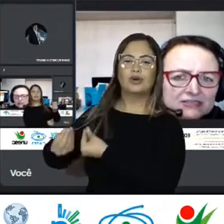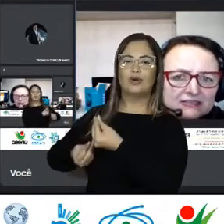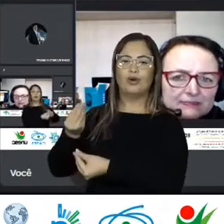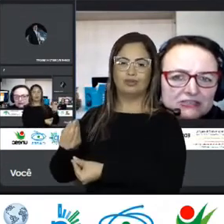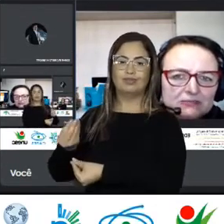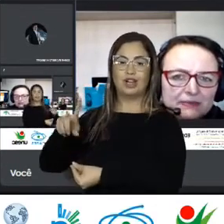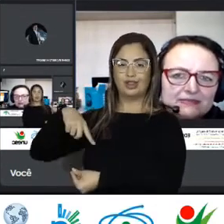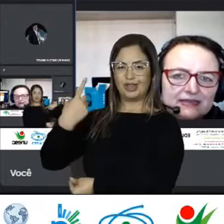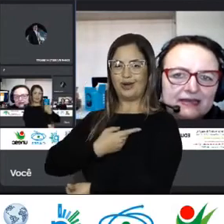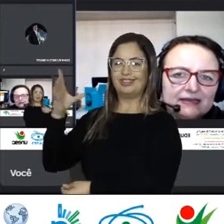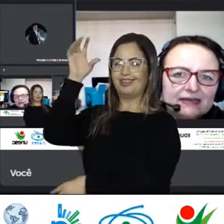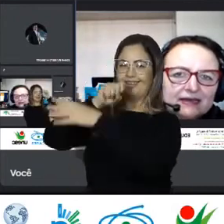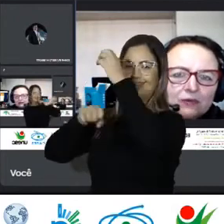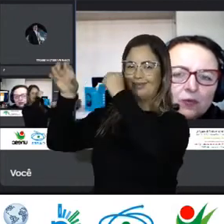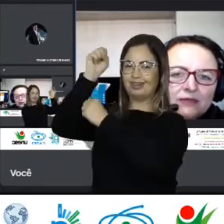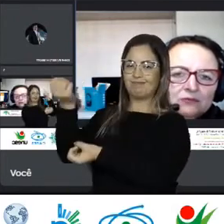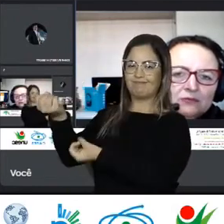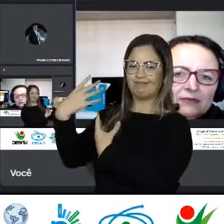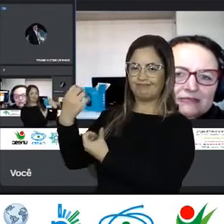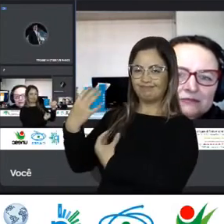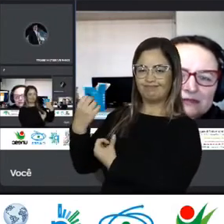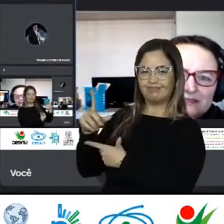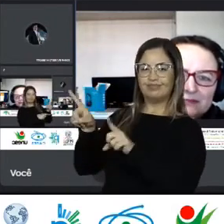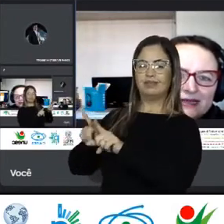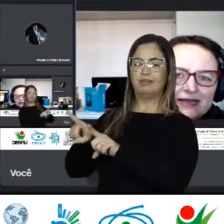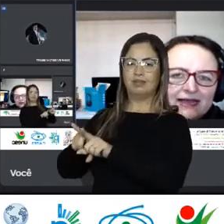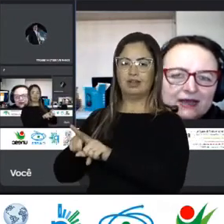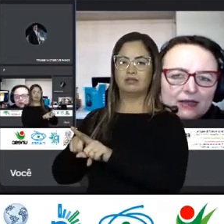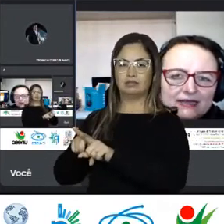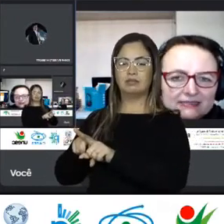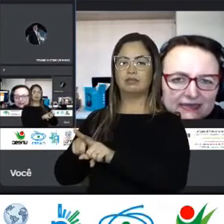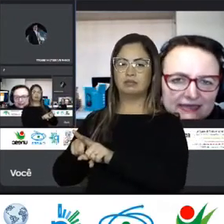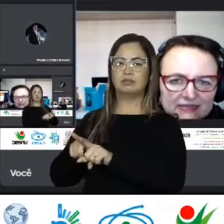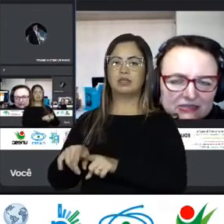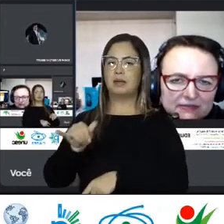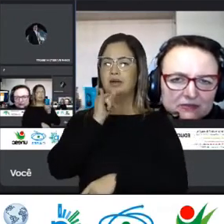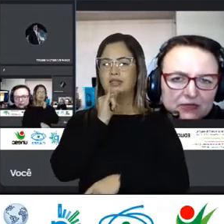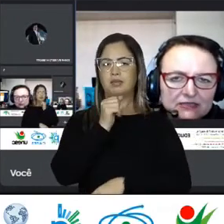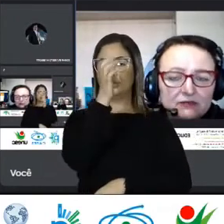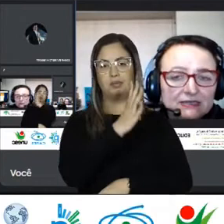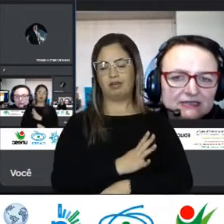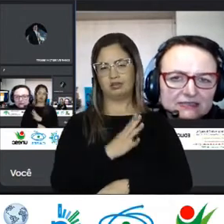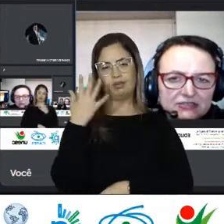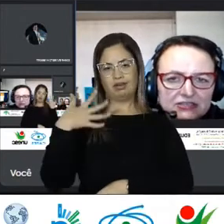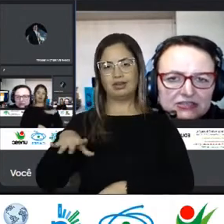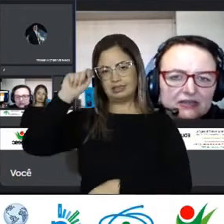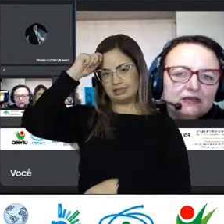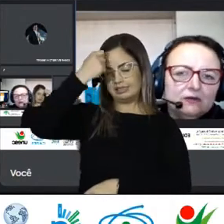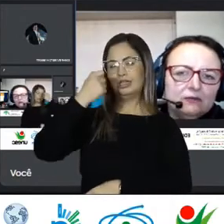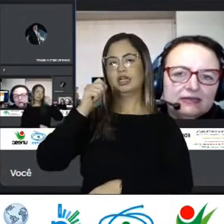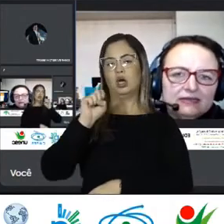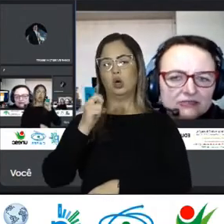pedagógicas Para a gente pensar O quanto No Brasil Talvez uma Uma criança Negra Esteja passando Por aquilo Uma criança